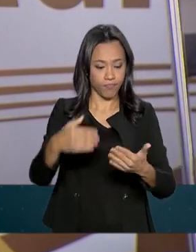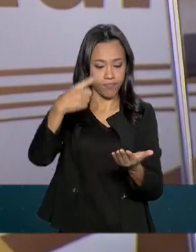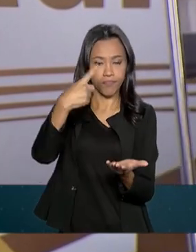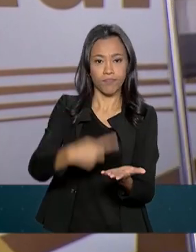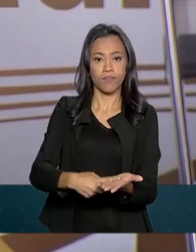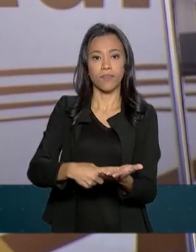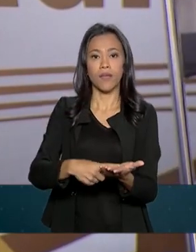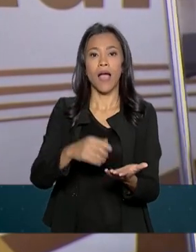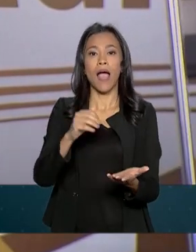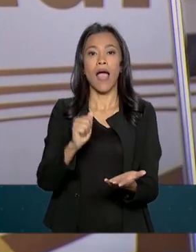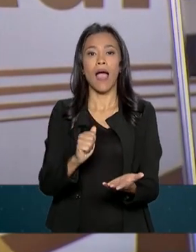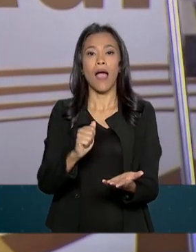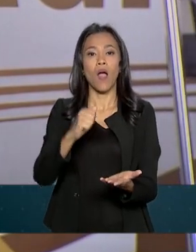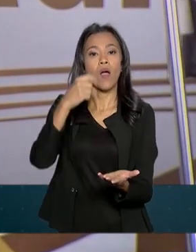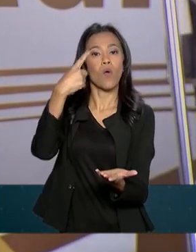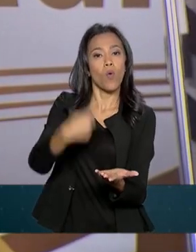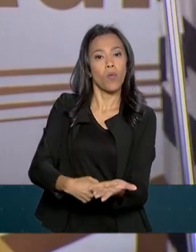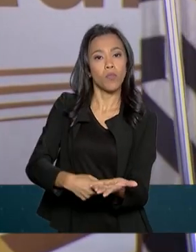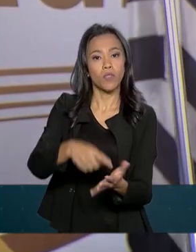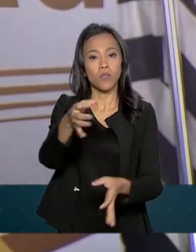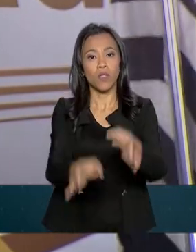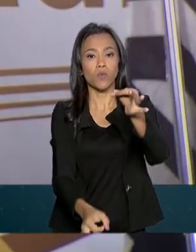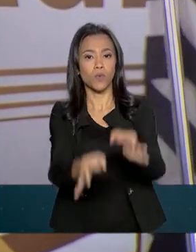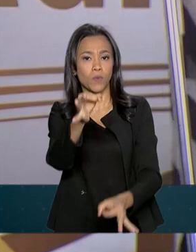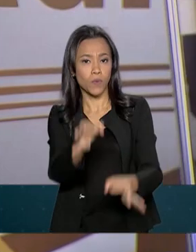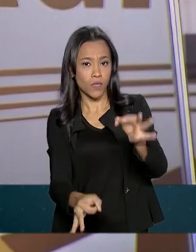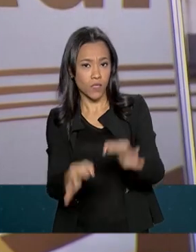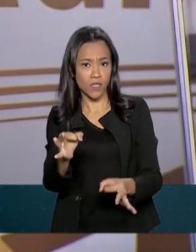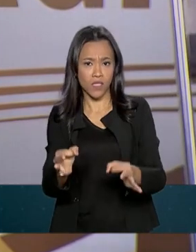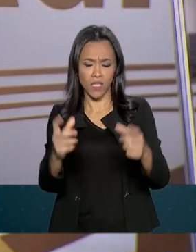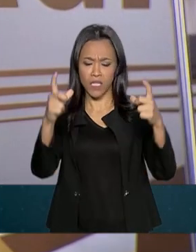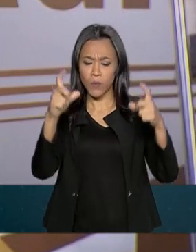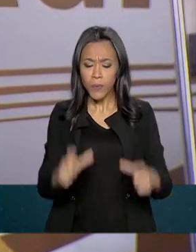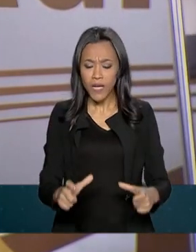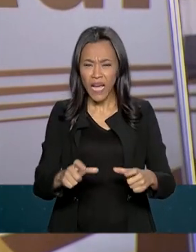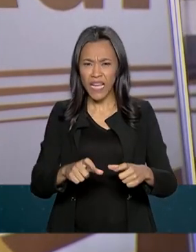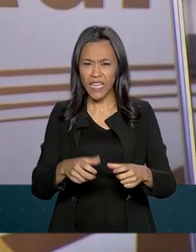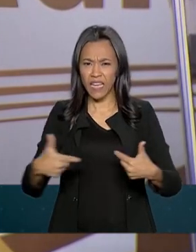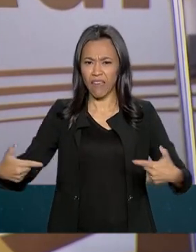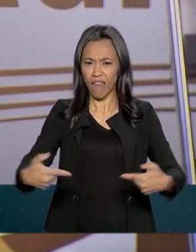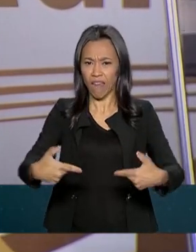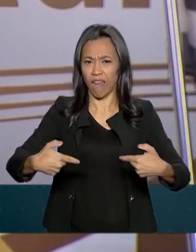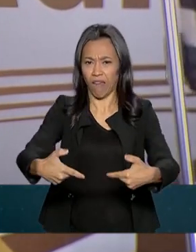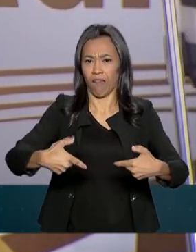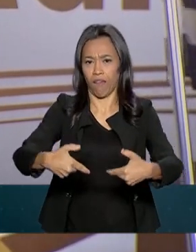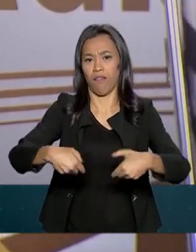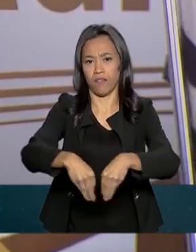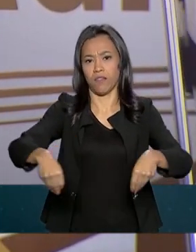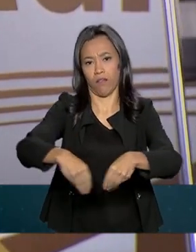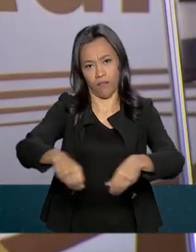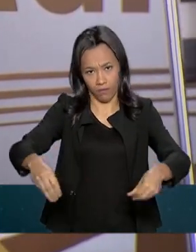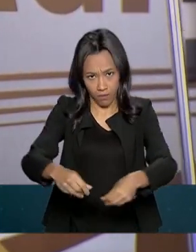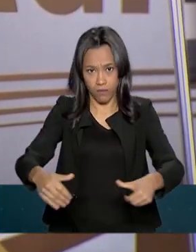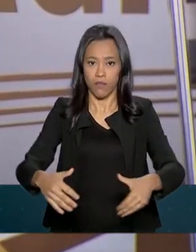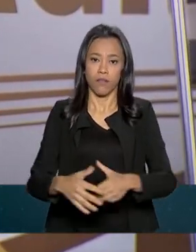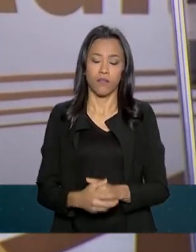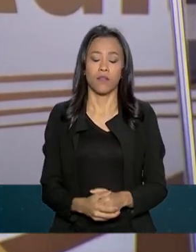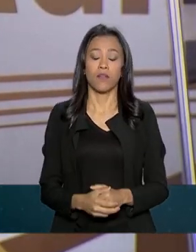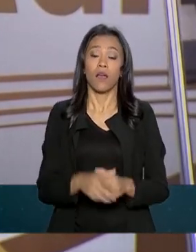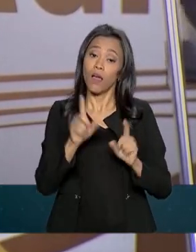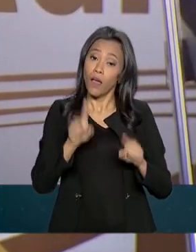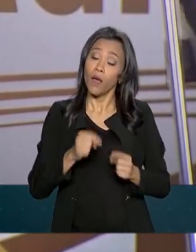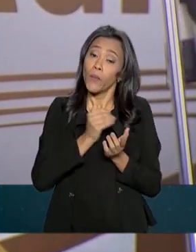áreas judicializadas. Então, basicamente, é um começo de governo, completando